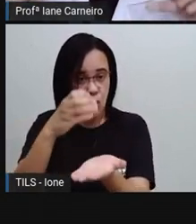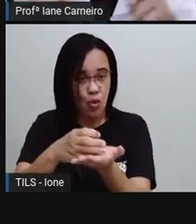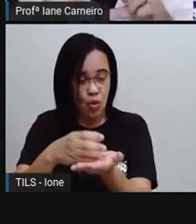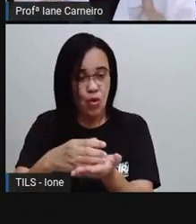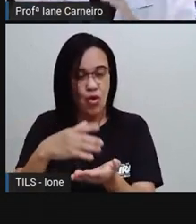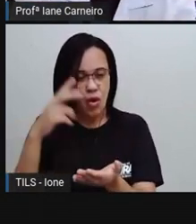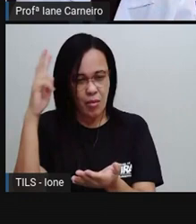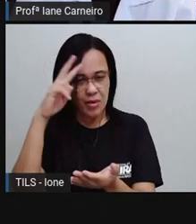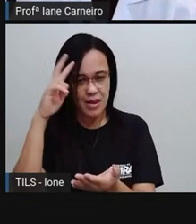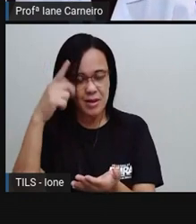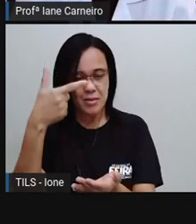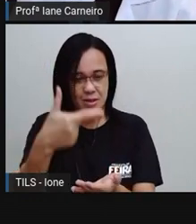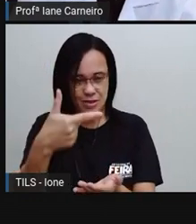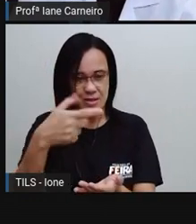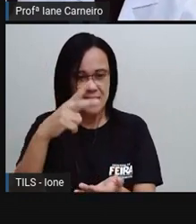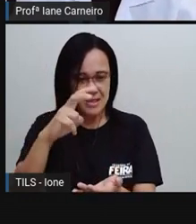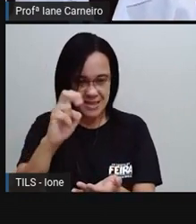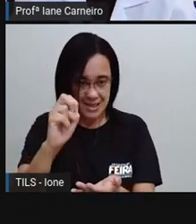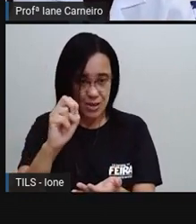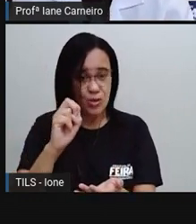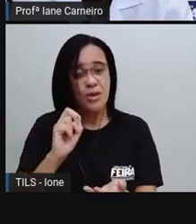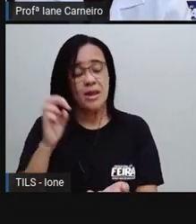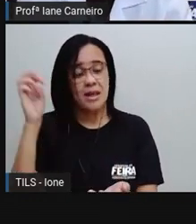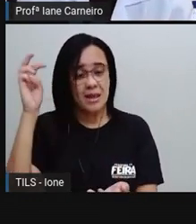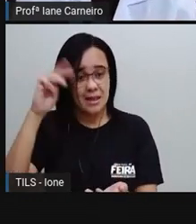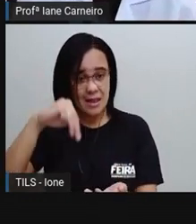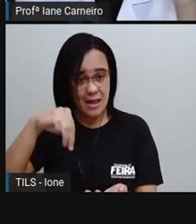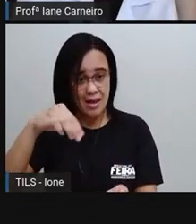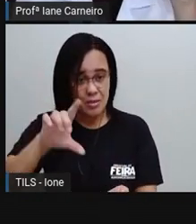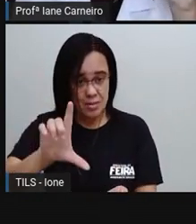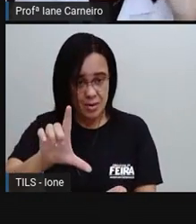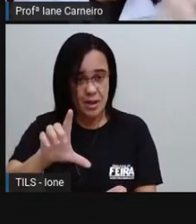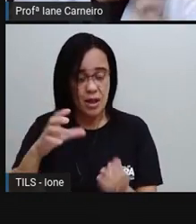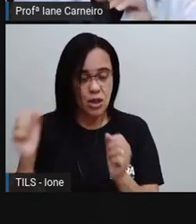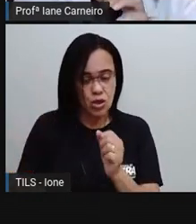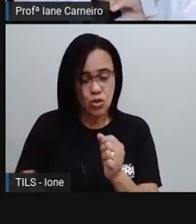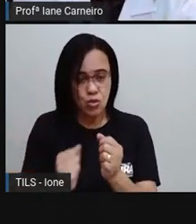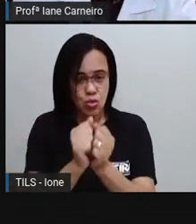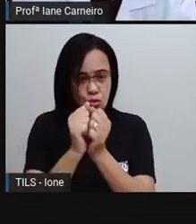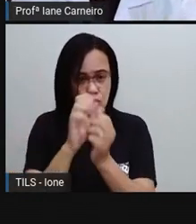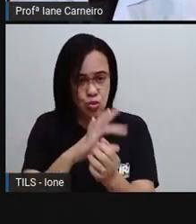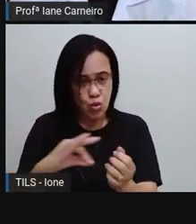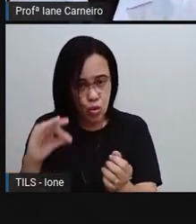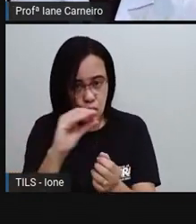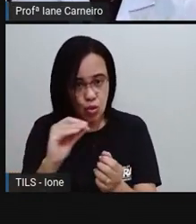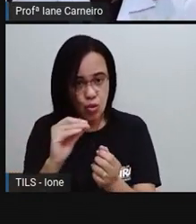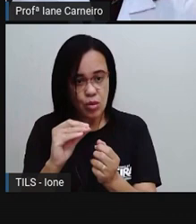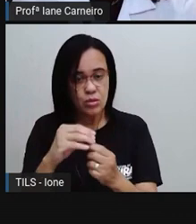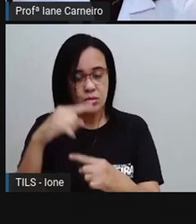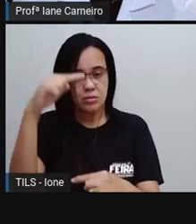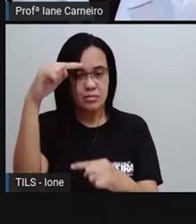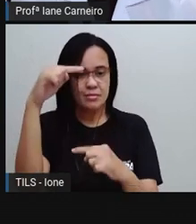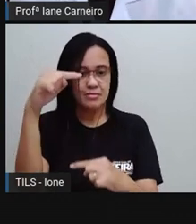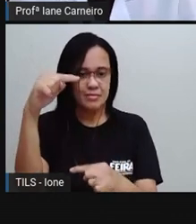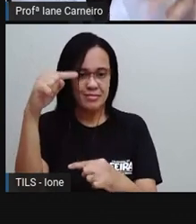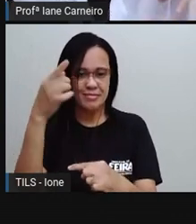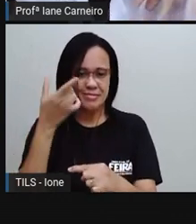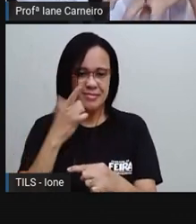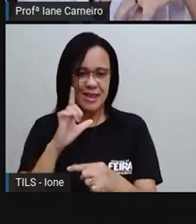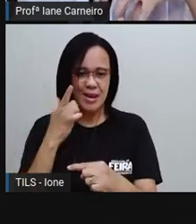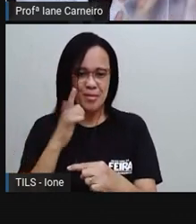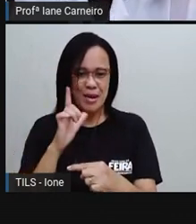bebe descartável, né? A gente bebe suco, refrigerante, água. juntando 8 copos daquele, nós conseguimos, é,